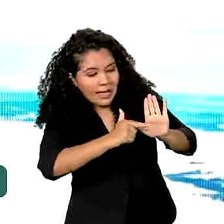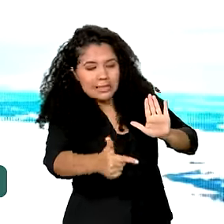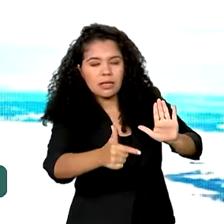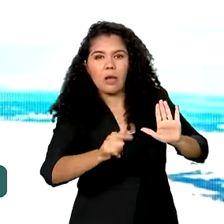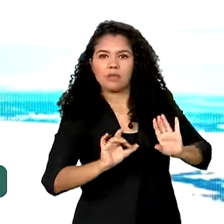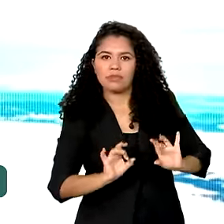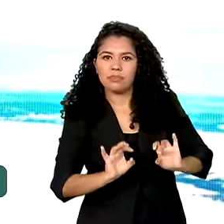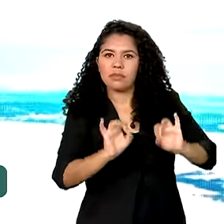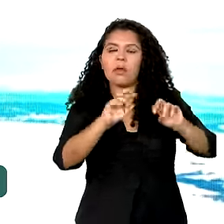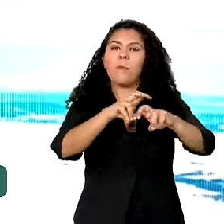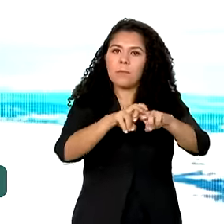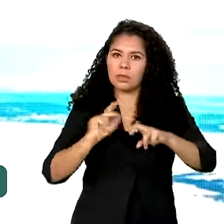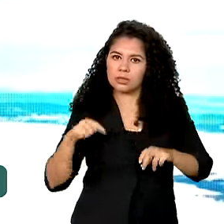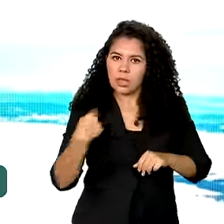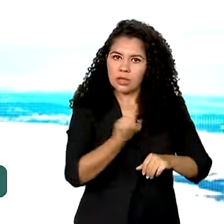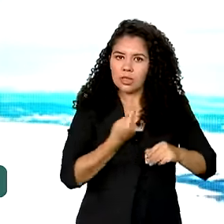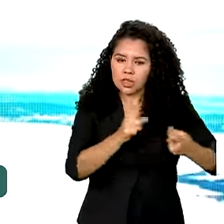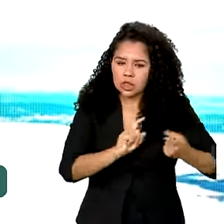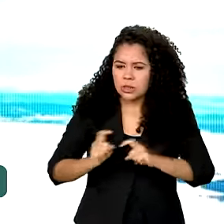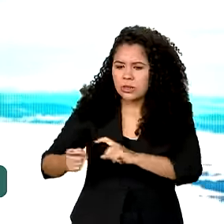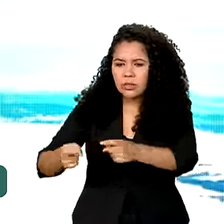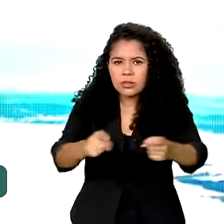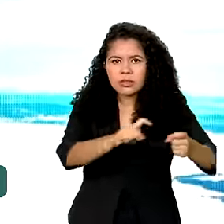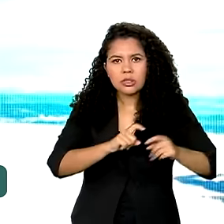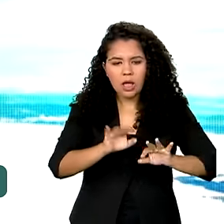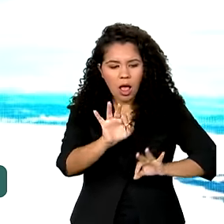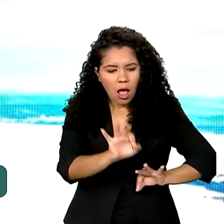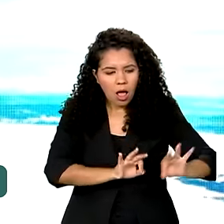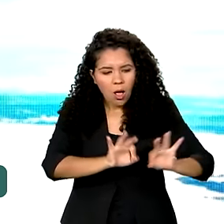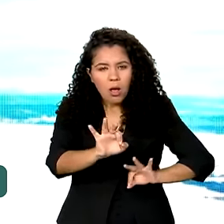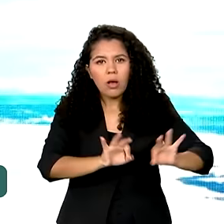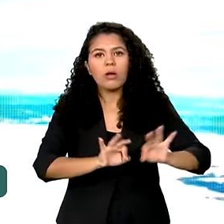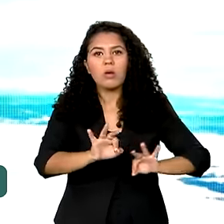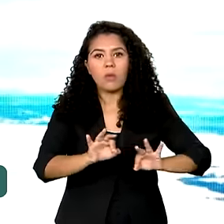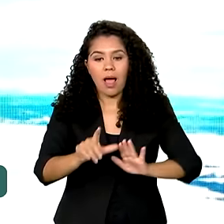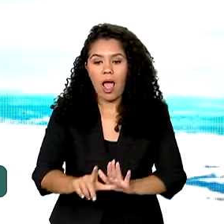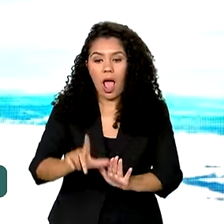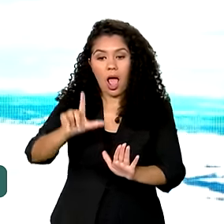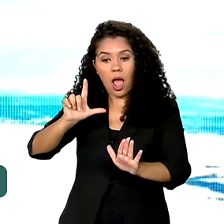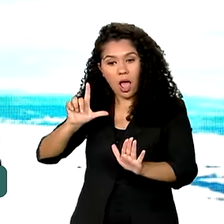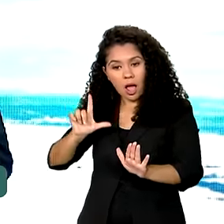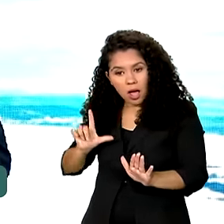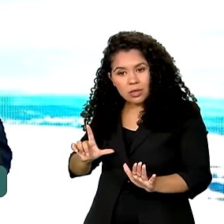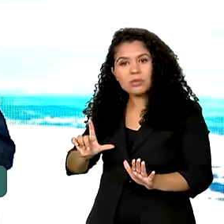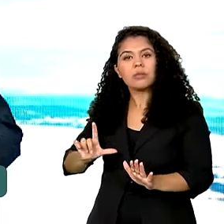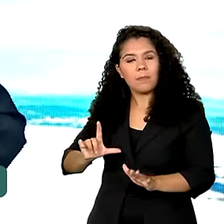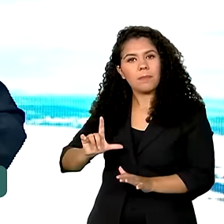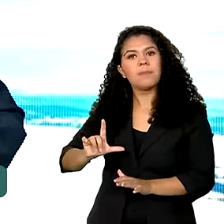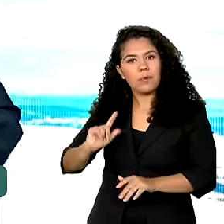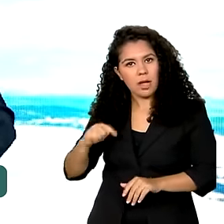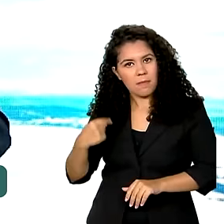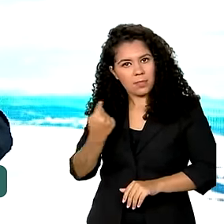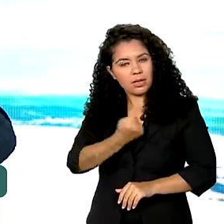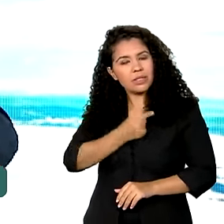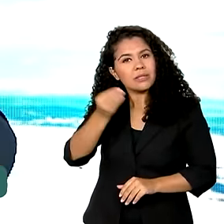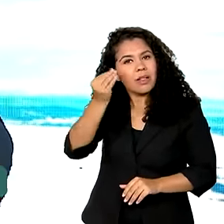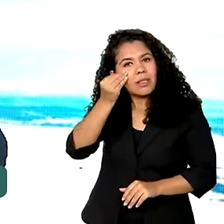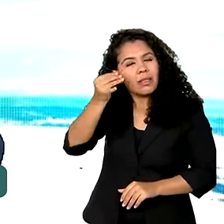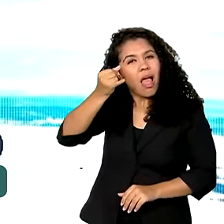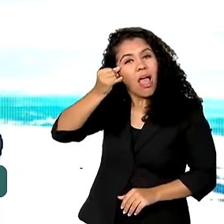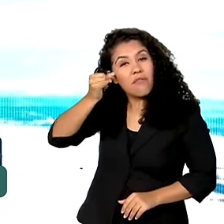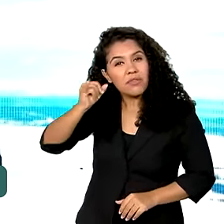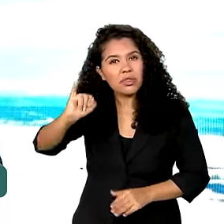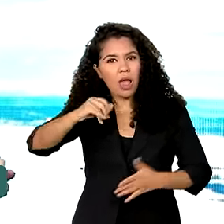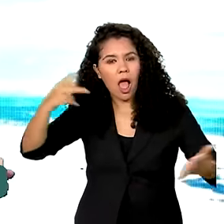por isso que nós estamos trabalhando a construção de um plano antecipado para que a gente tente evitar que as